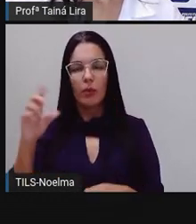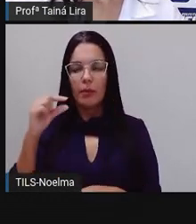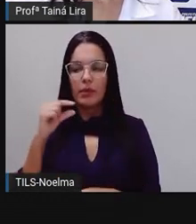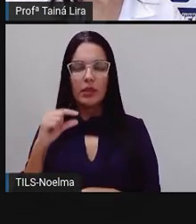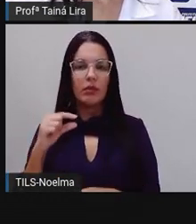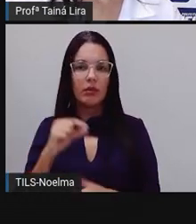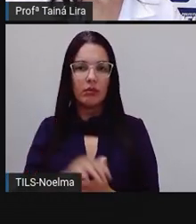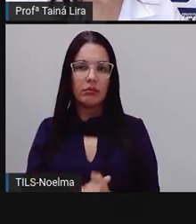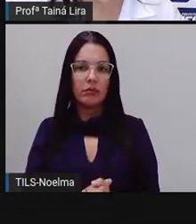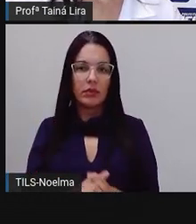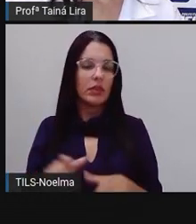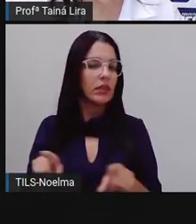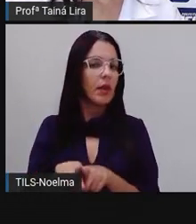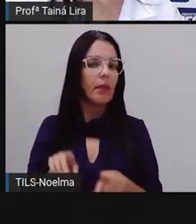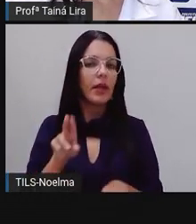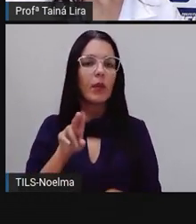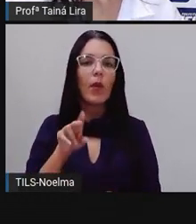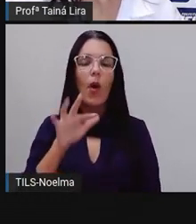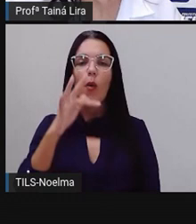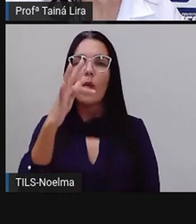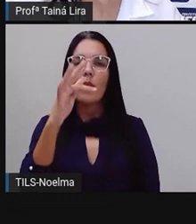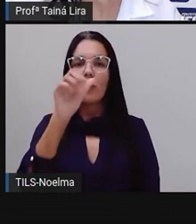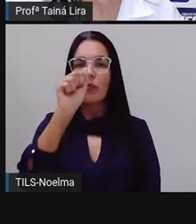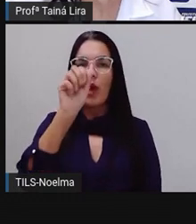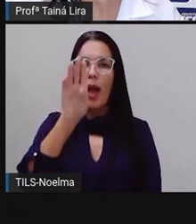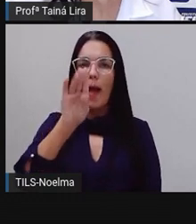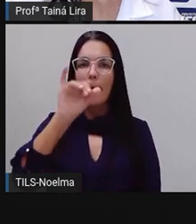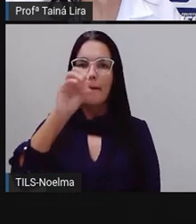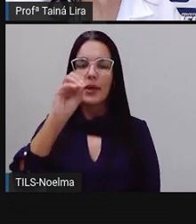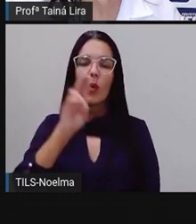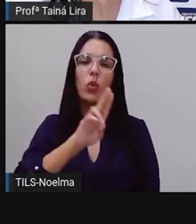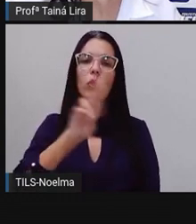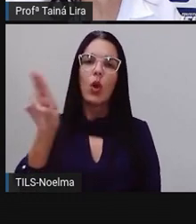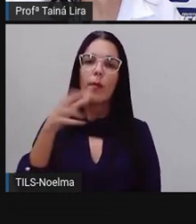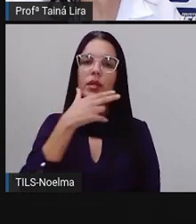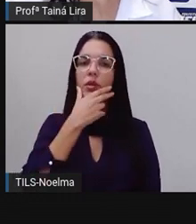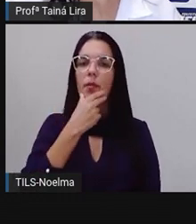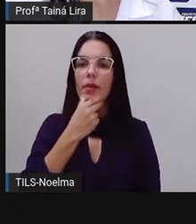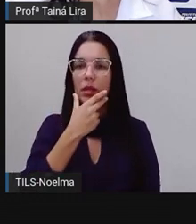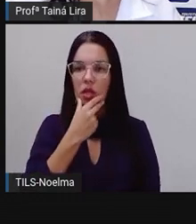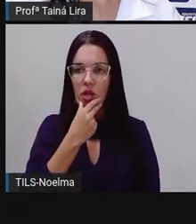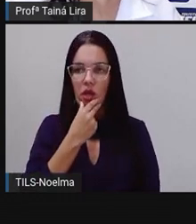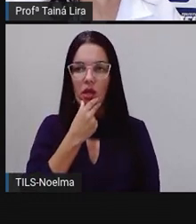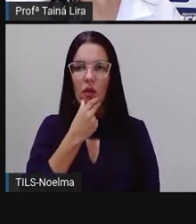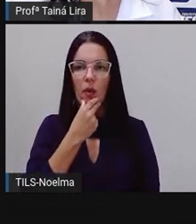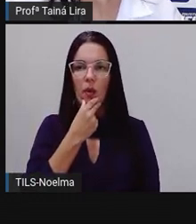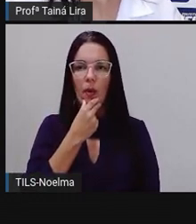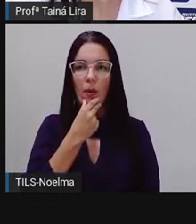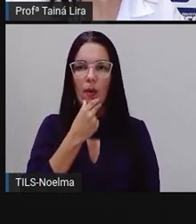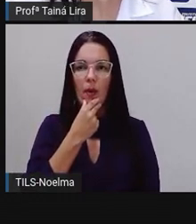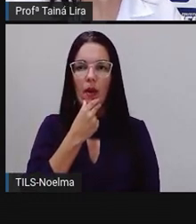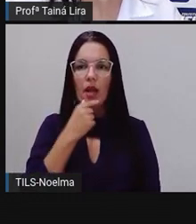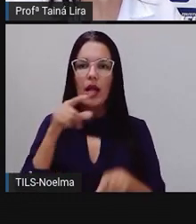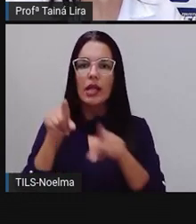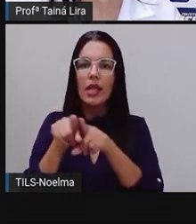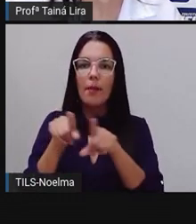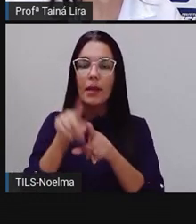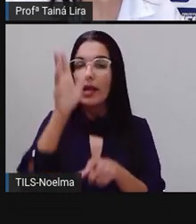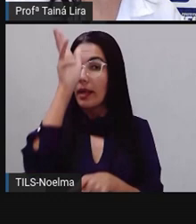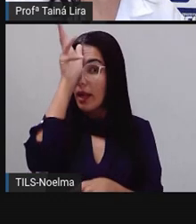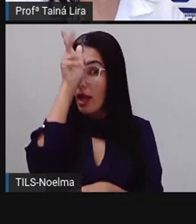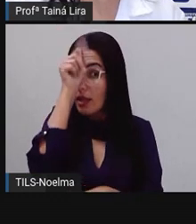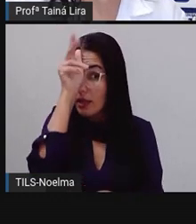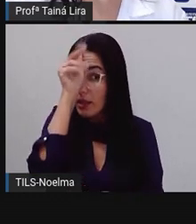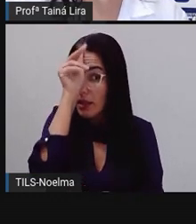A mesma coisa que é Fábio, ó, Fábio também é nome de pessoa, a gente escreve com maiúscula. Galinha,